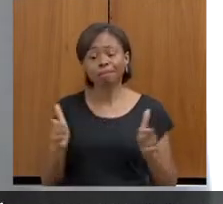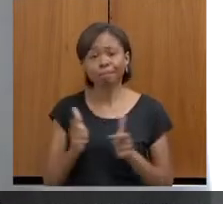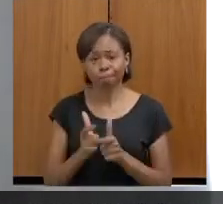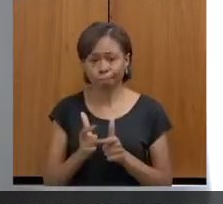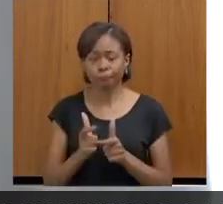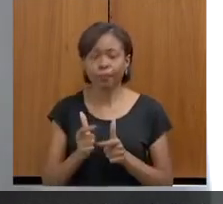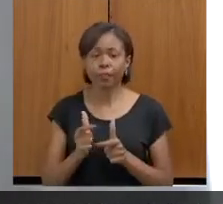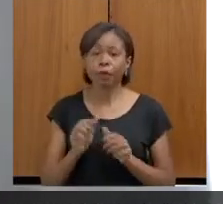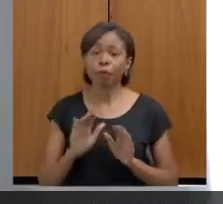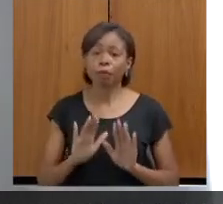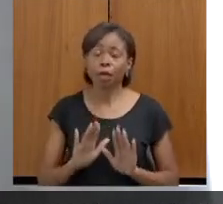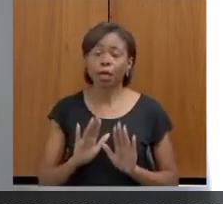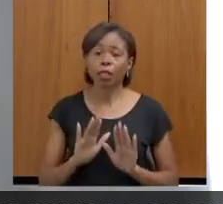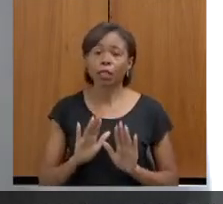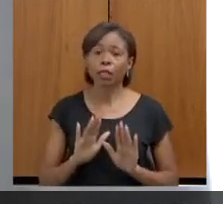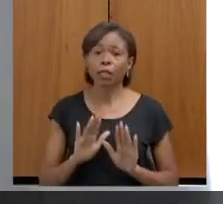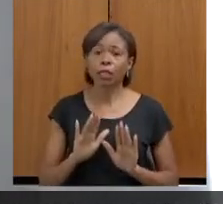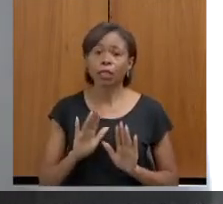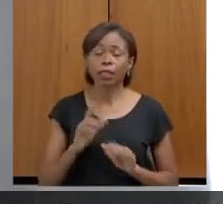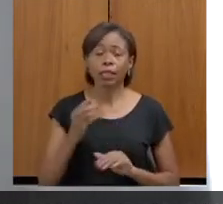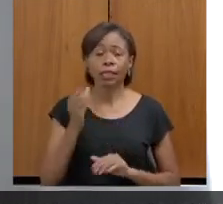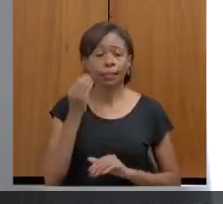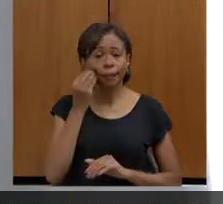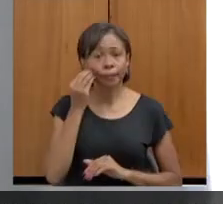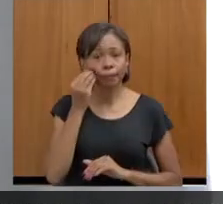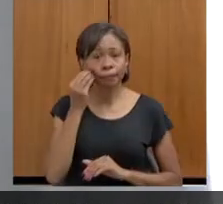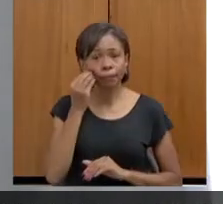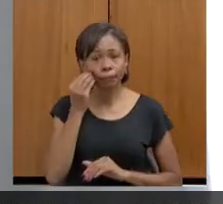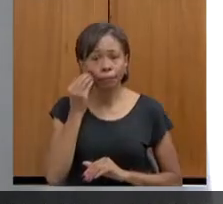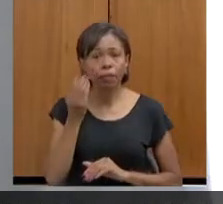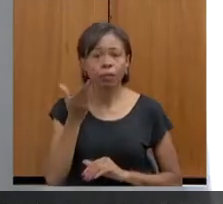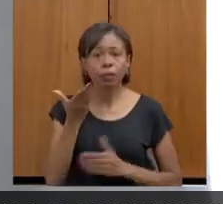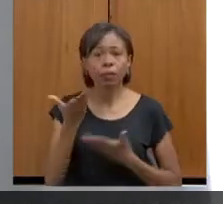voltada para o melhor atendimento dessa mulher.